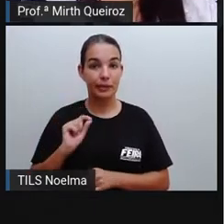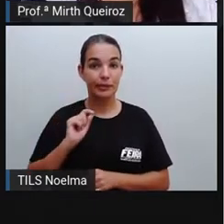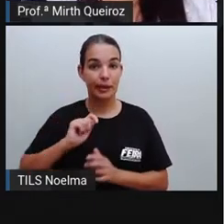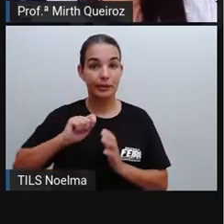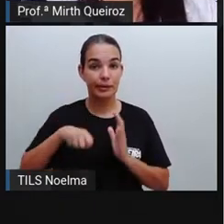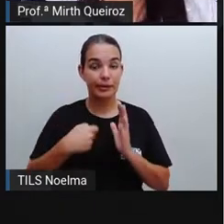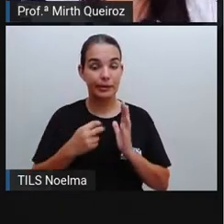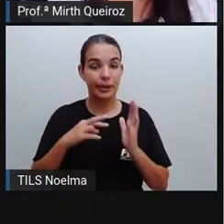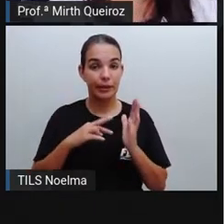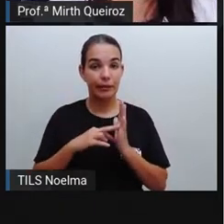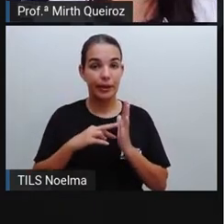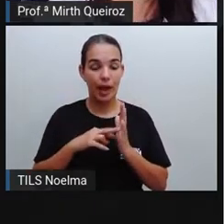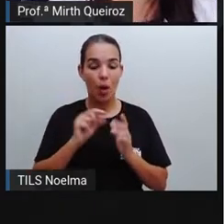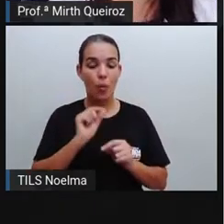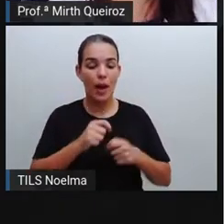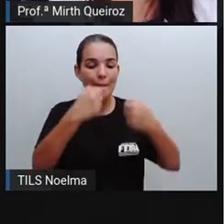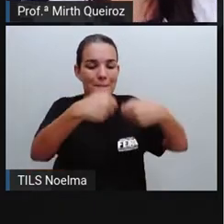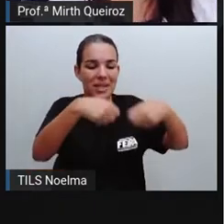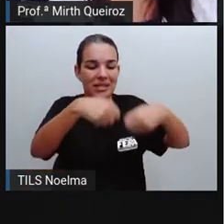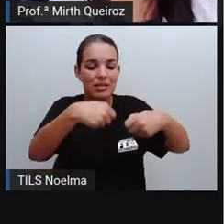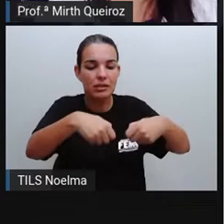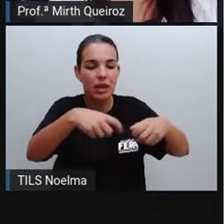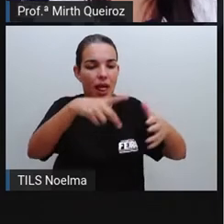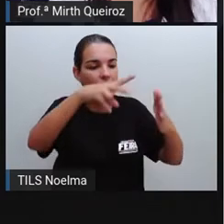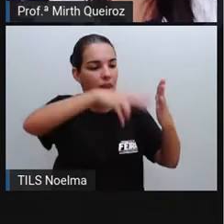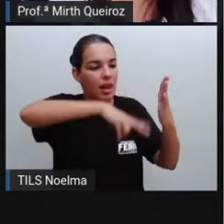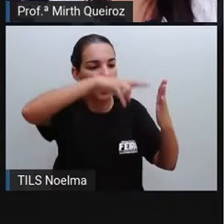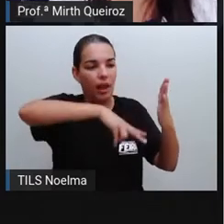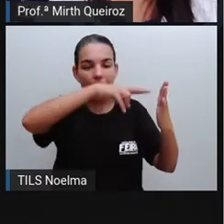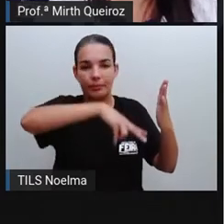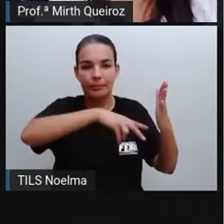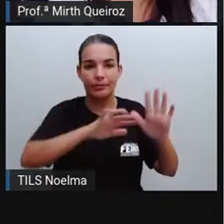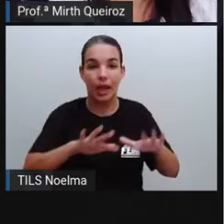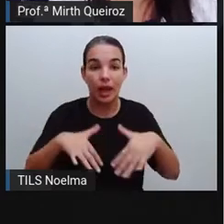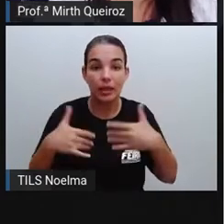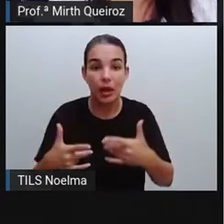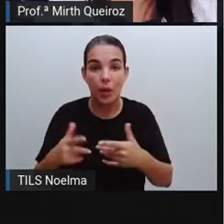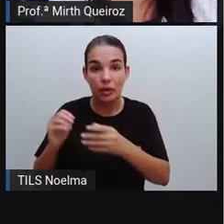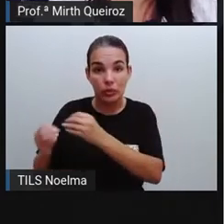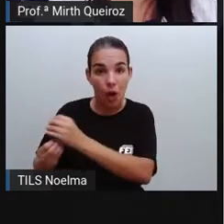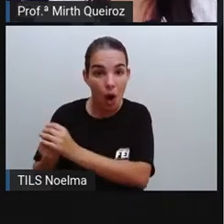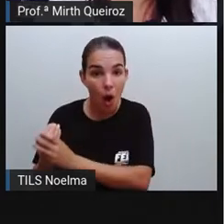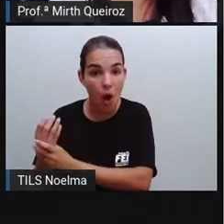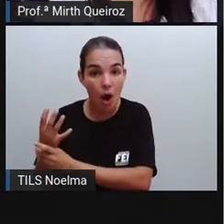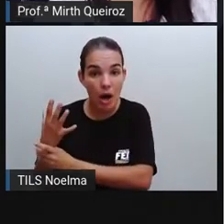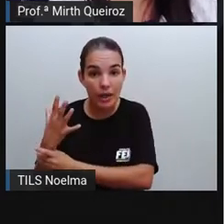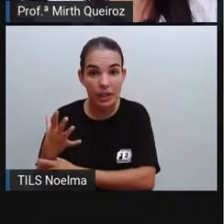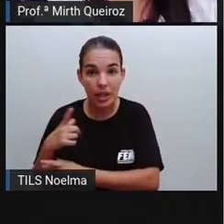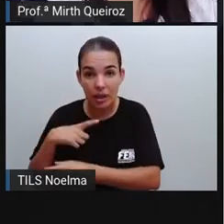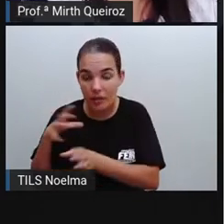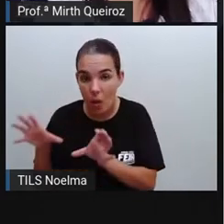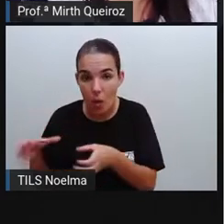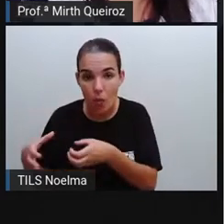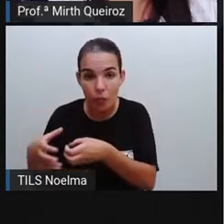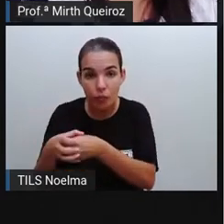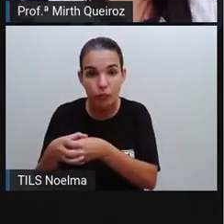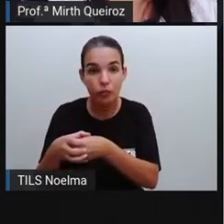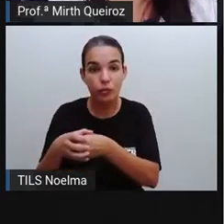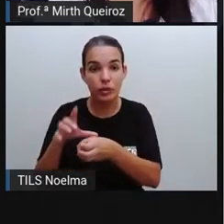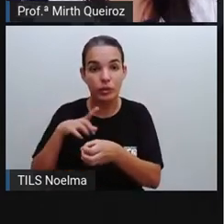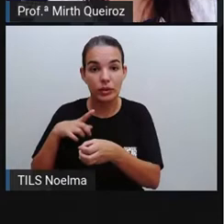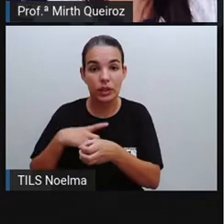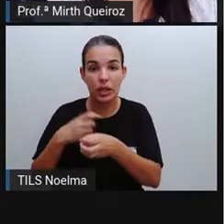lido. Em sua origem, as lendas, elas formavam um conjunto de histórias que narravam a vida dos